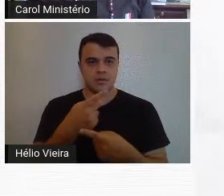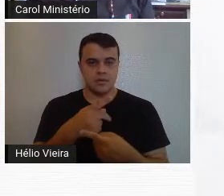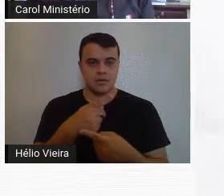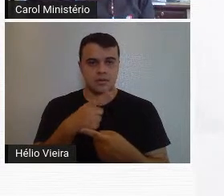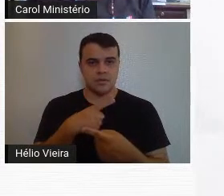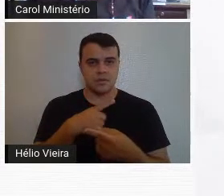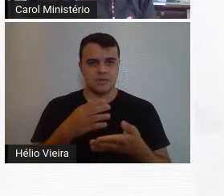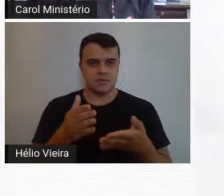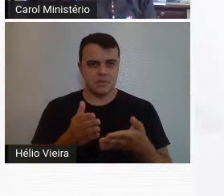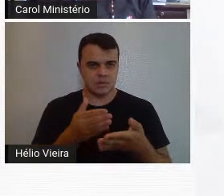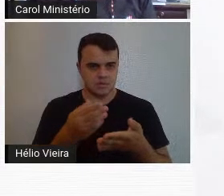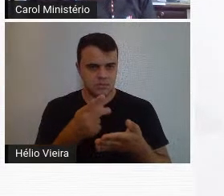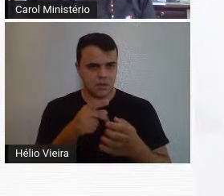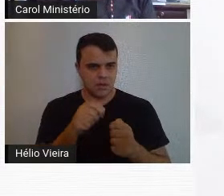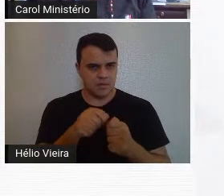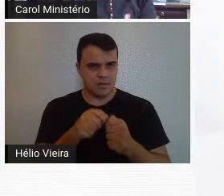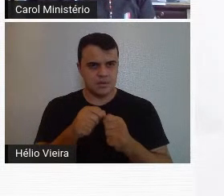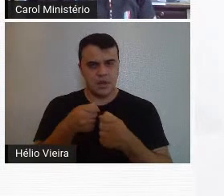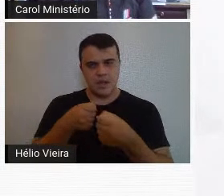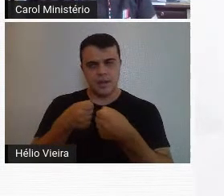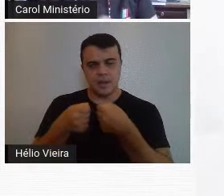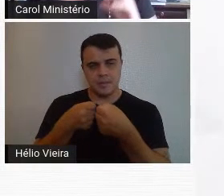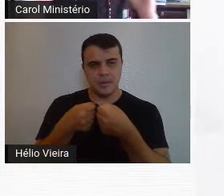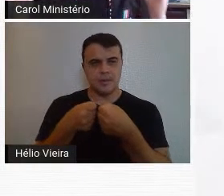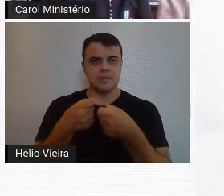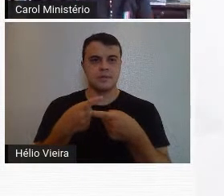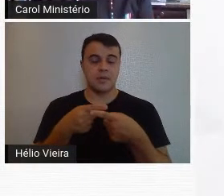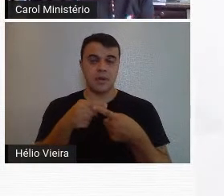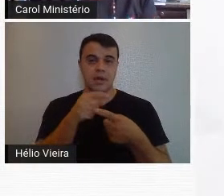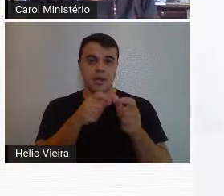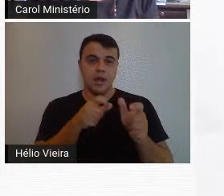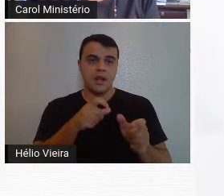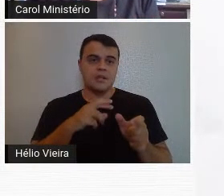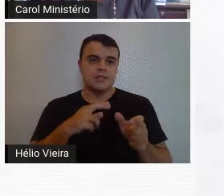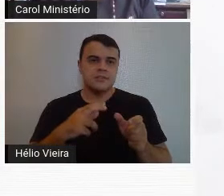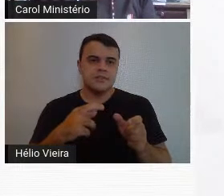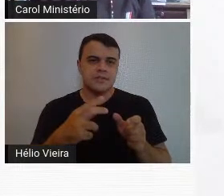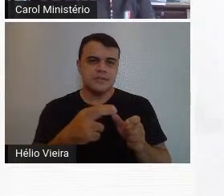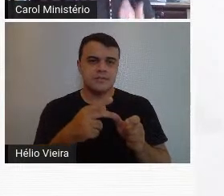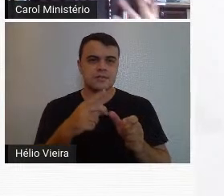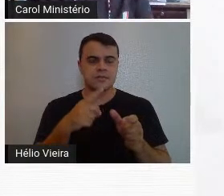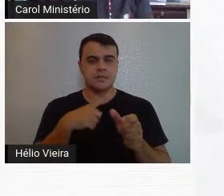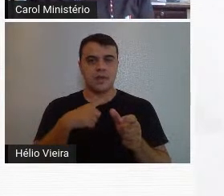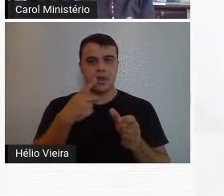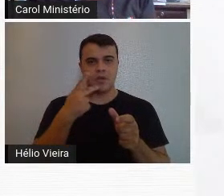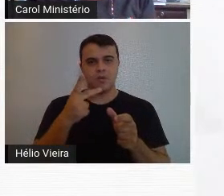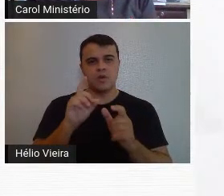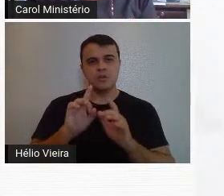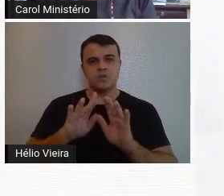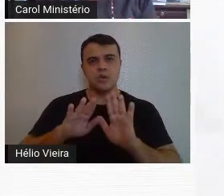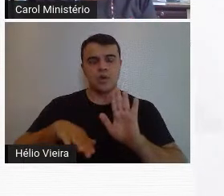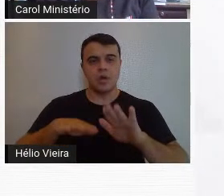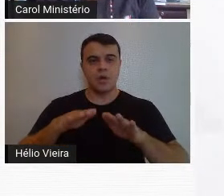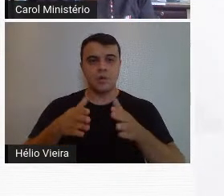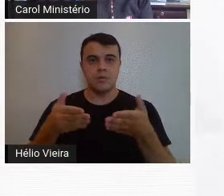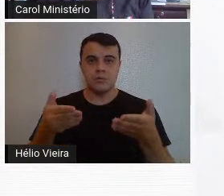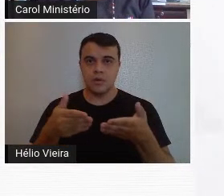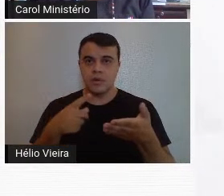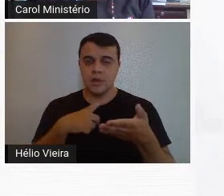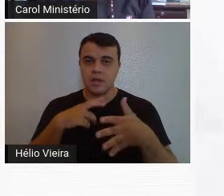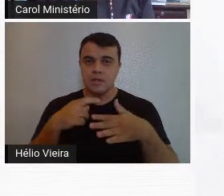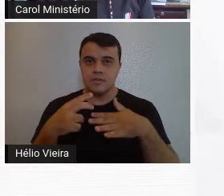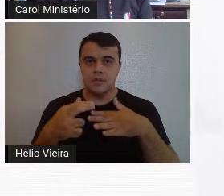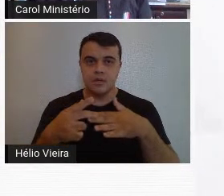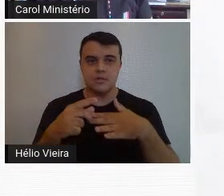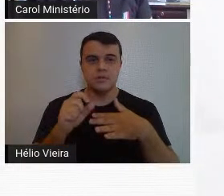nas publicações que saíam na imprensa. Então, ele, com vários escritores, eu coloquei só alguns aqui, gente, mas tem vários,